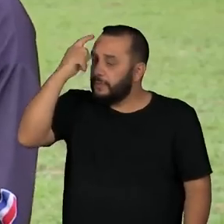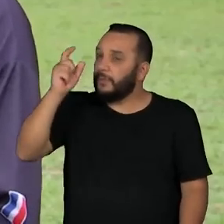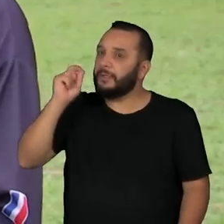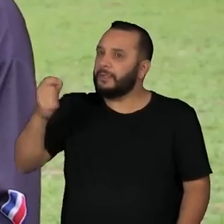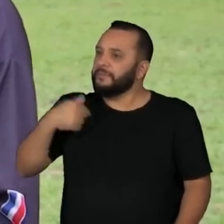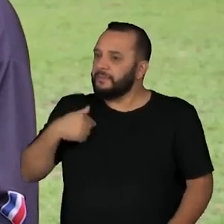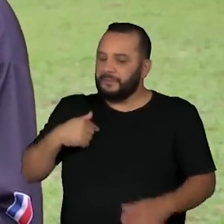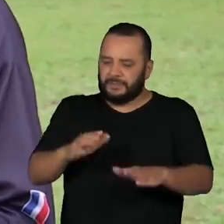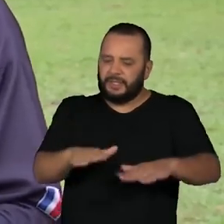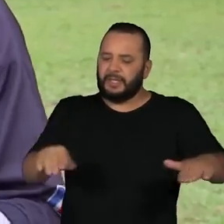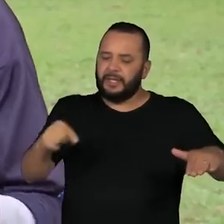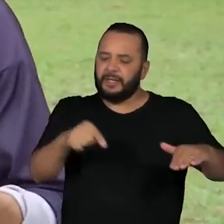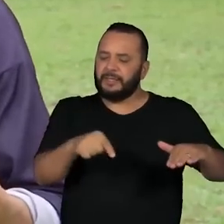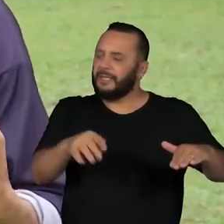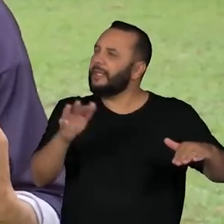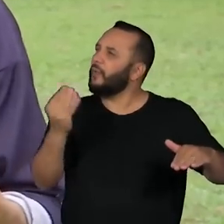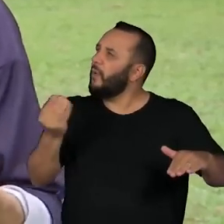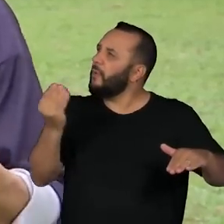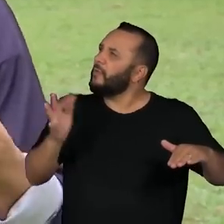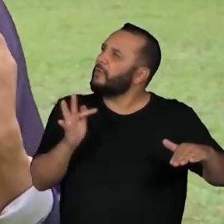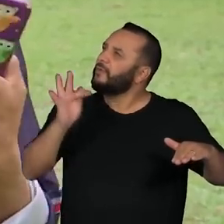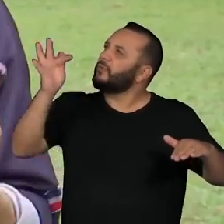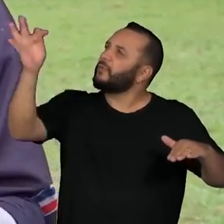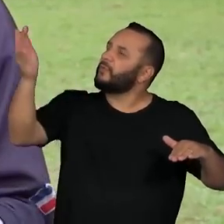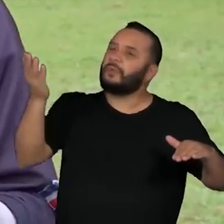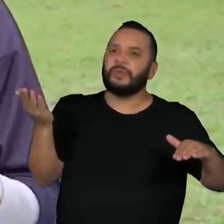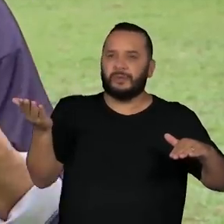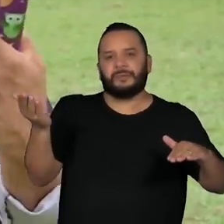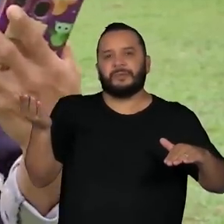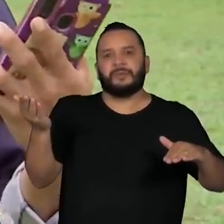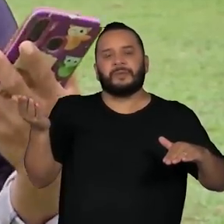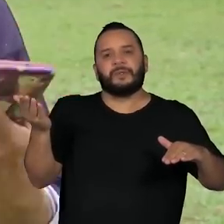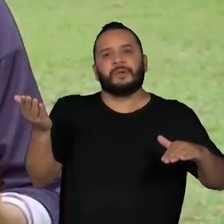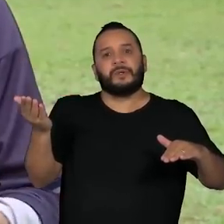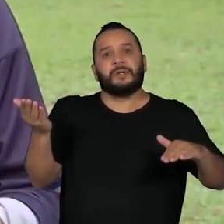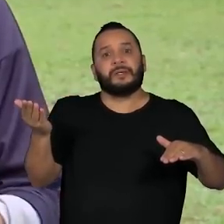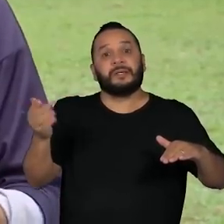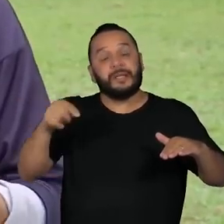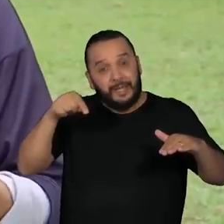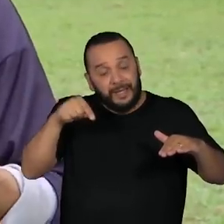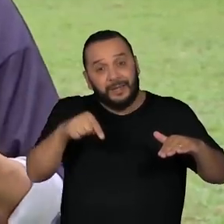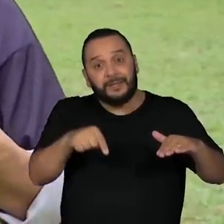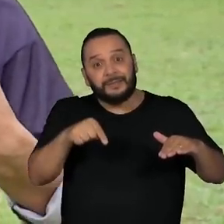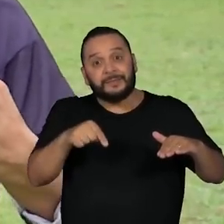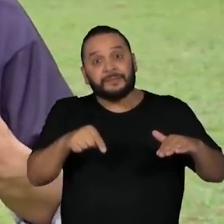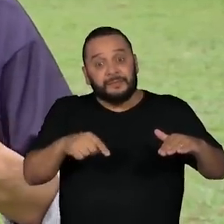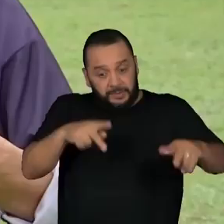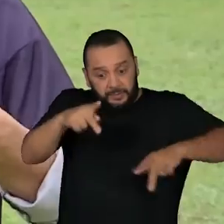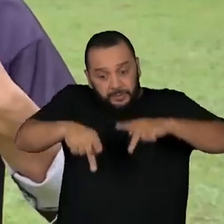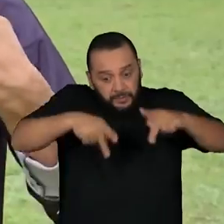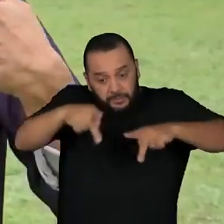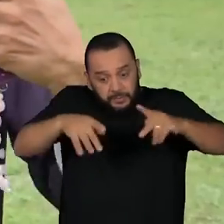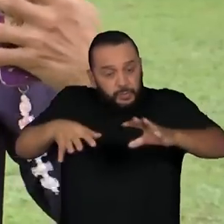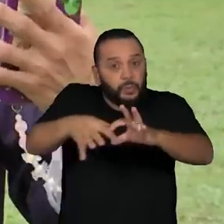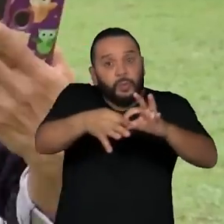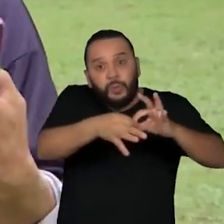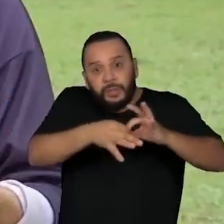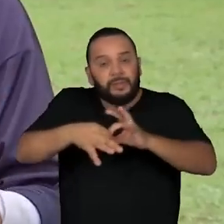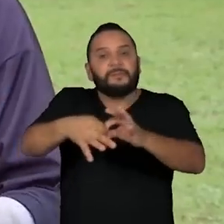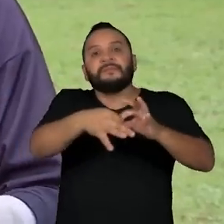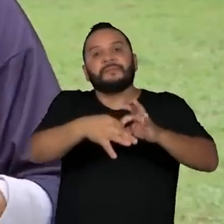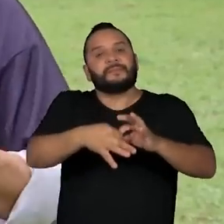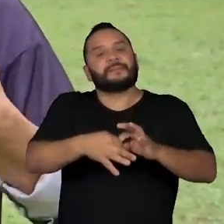futuro da criança para segurar a nossa organização, para segurar o povo, para ter